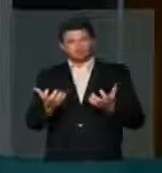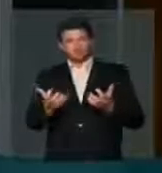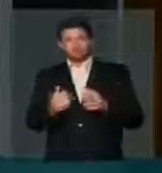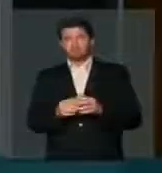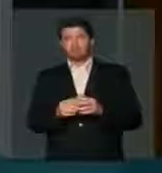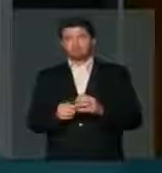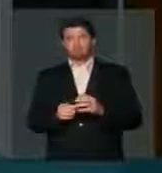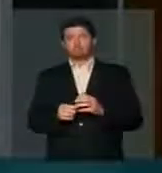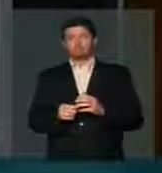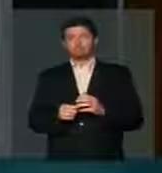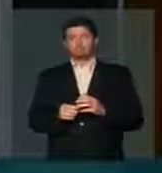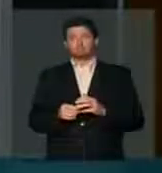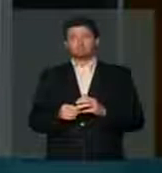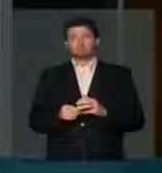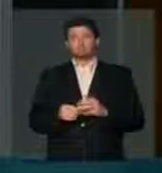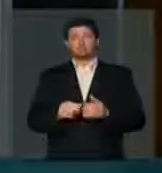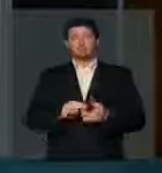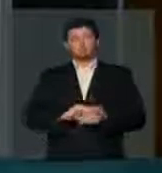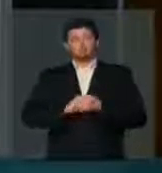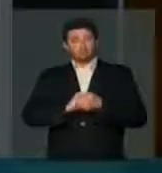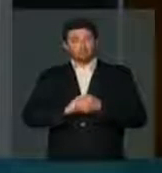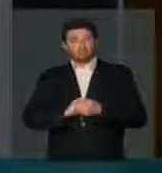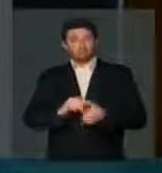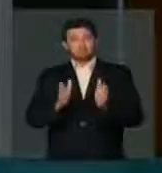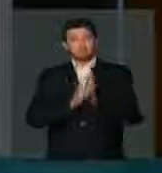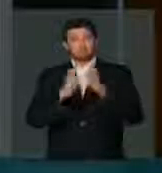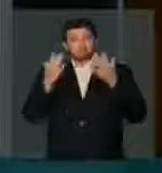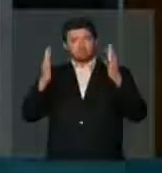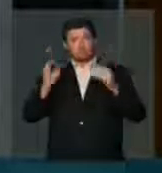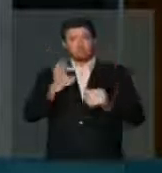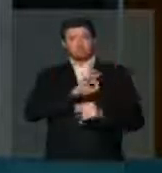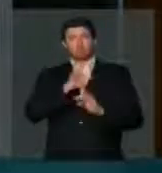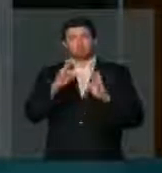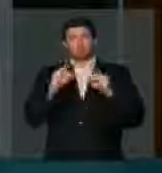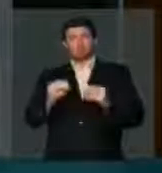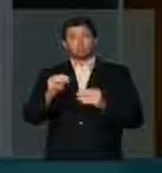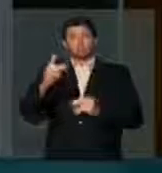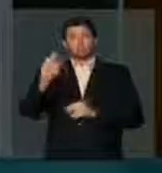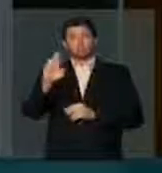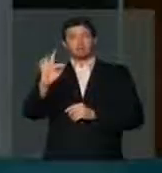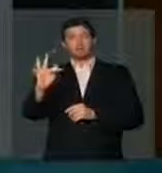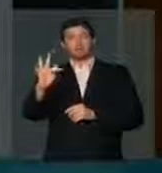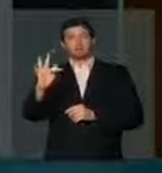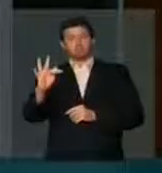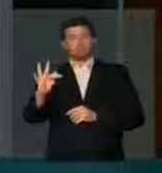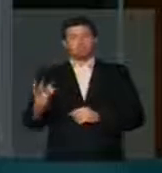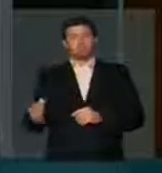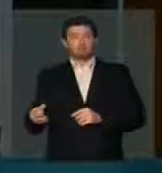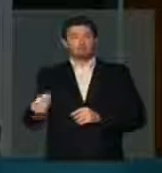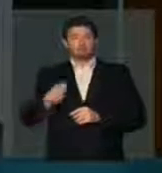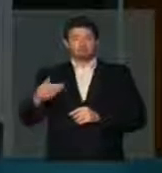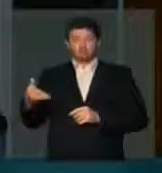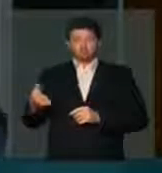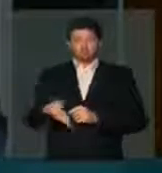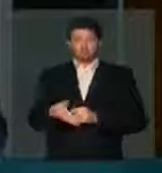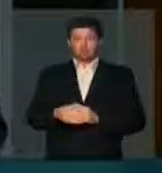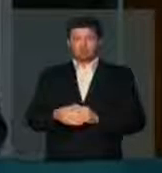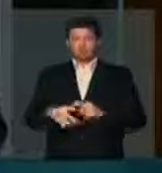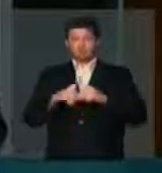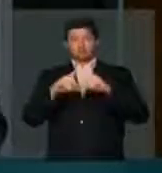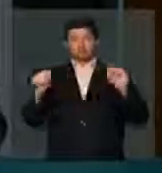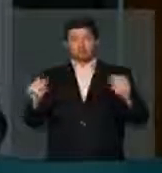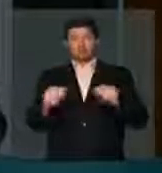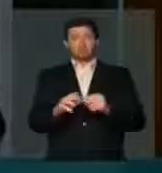de cumprimentar e parabenizar a todos os policiais rodoviários federais que aqui estiveram, em